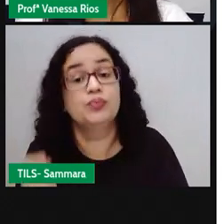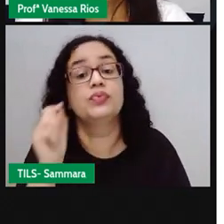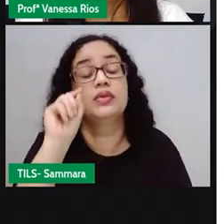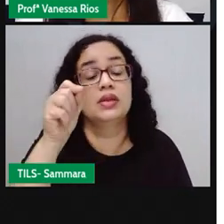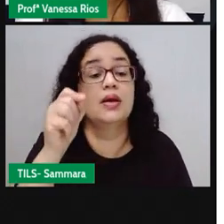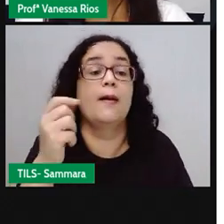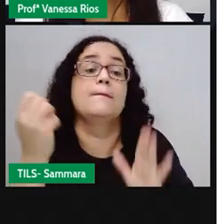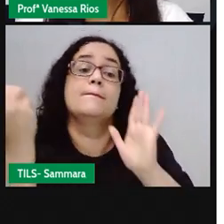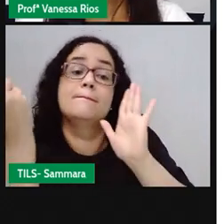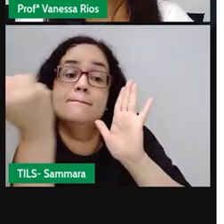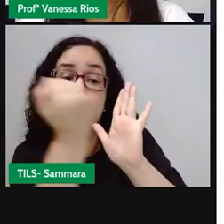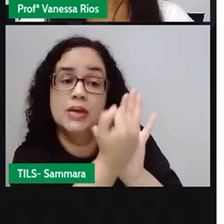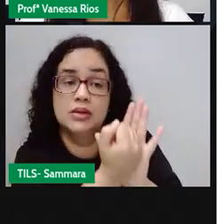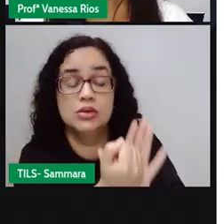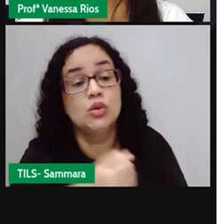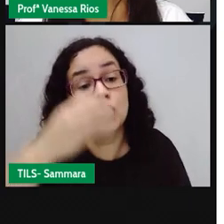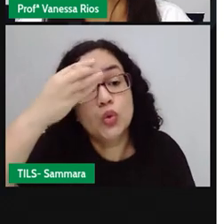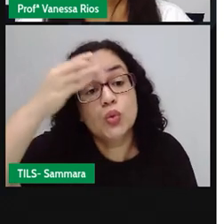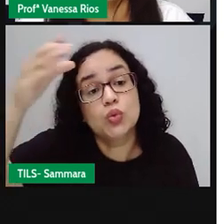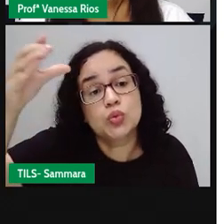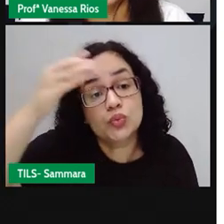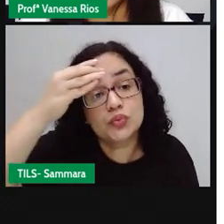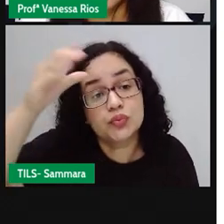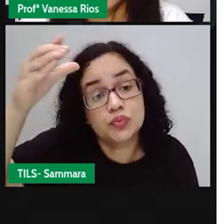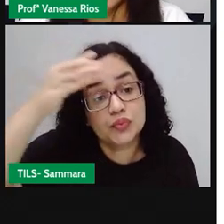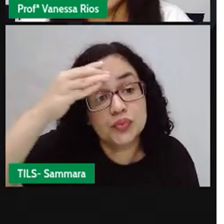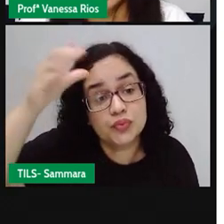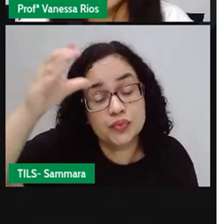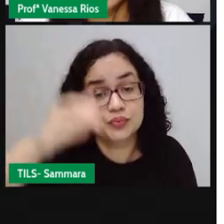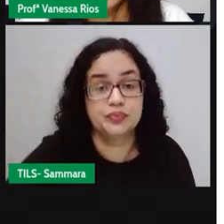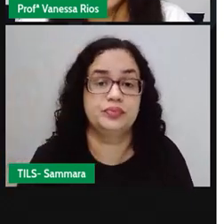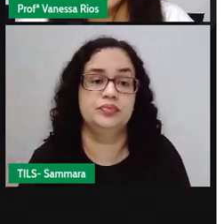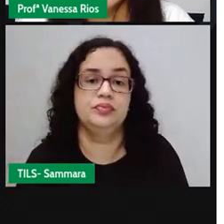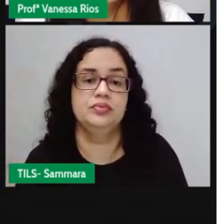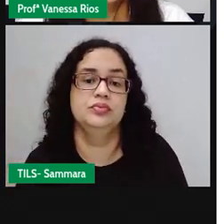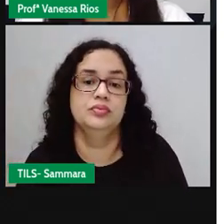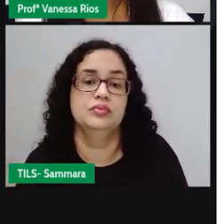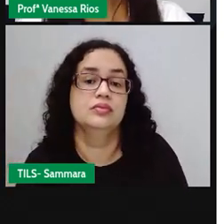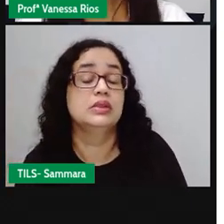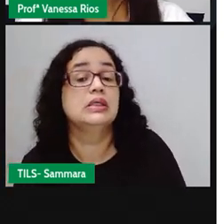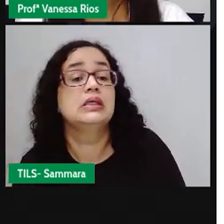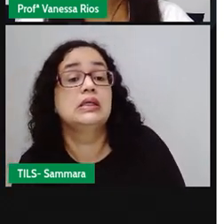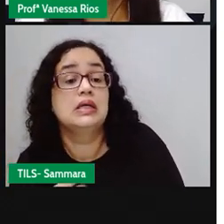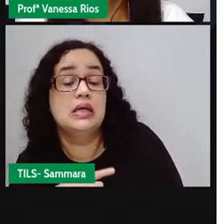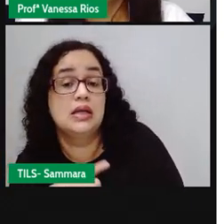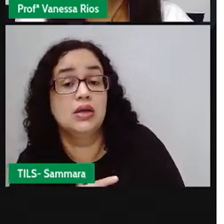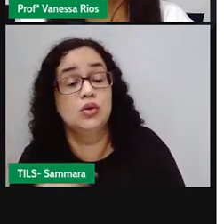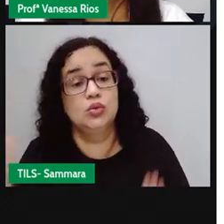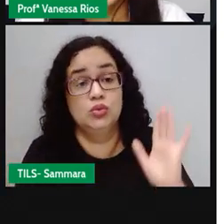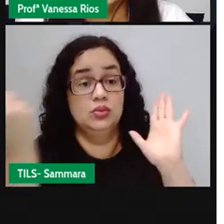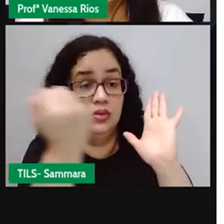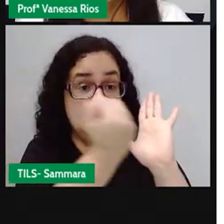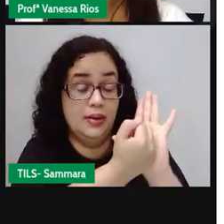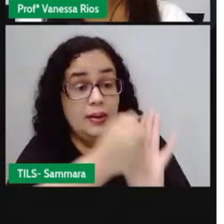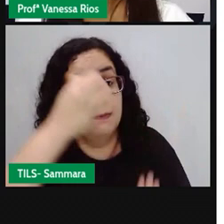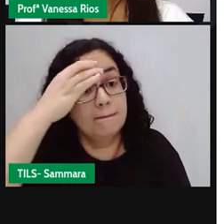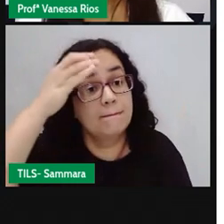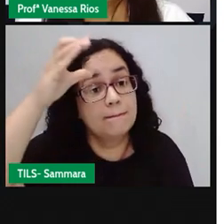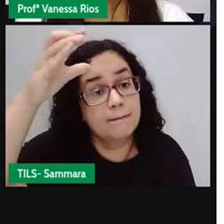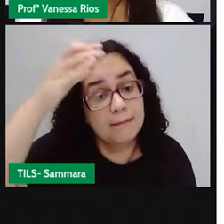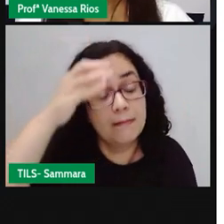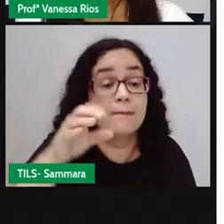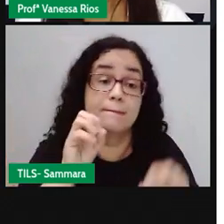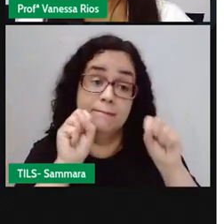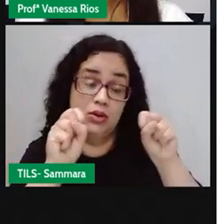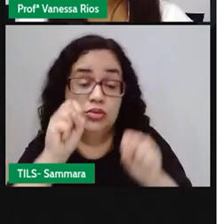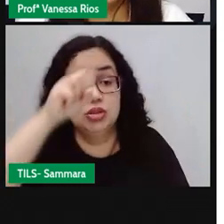patrimônio cultural. E nós vimos que os patrimônios culturais, eles